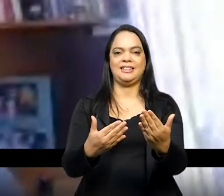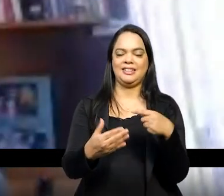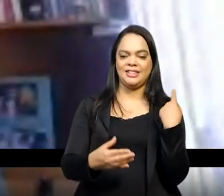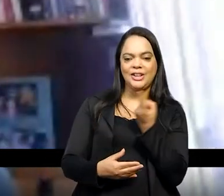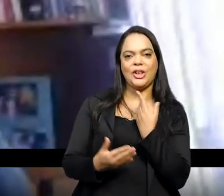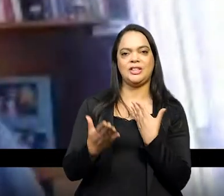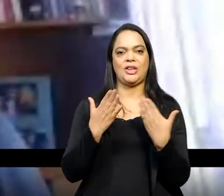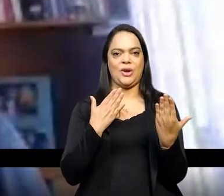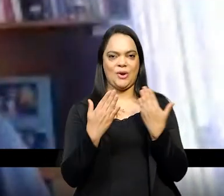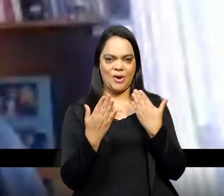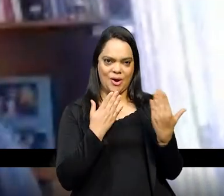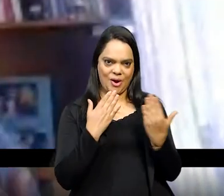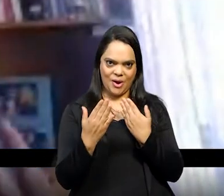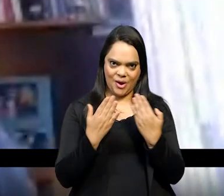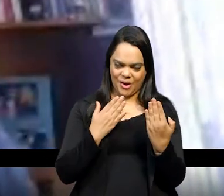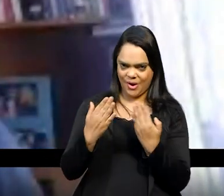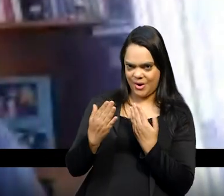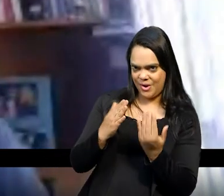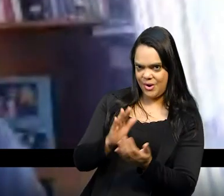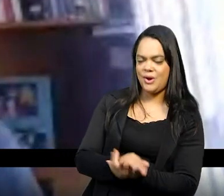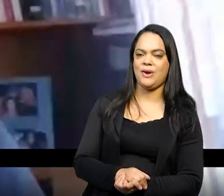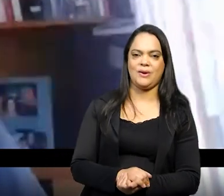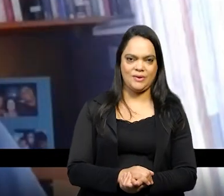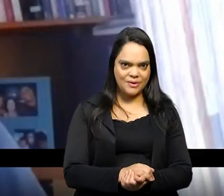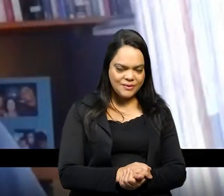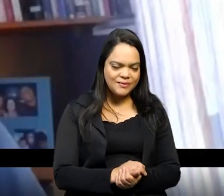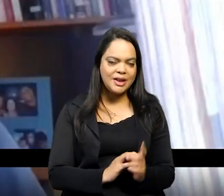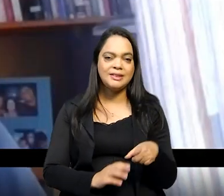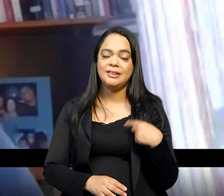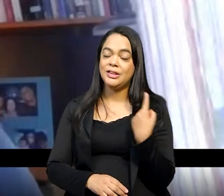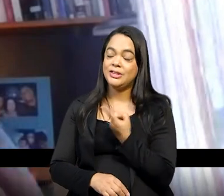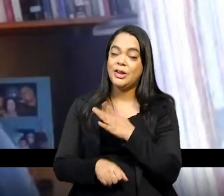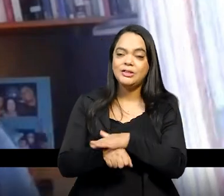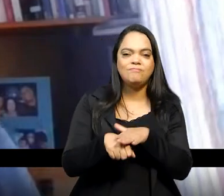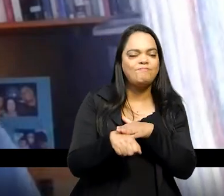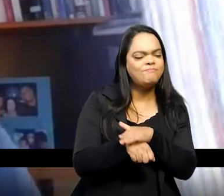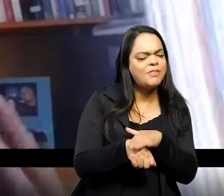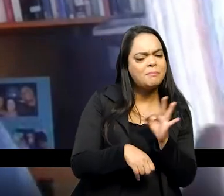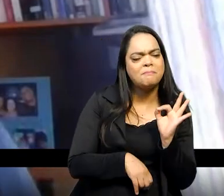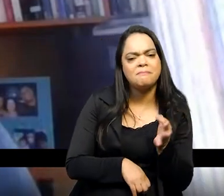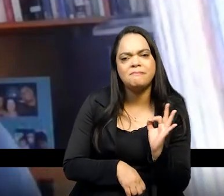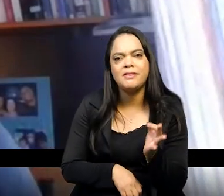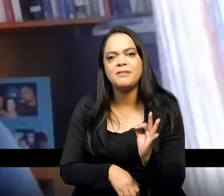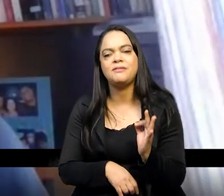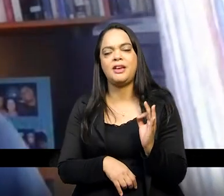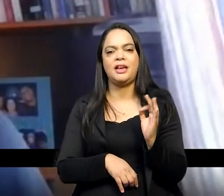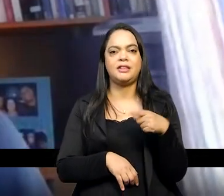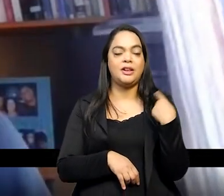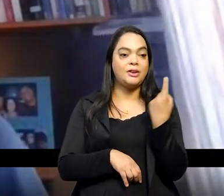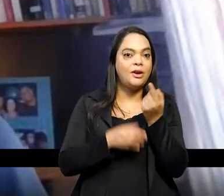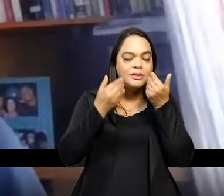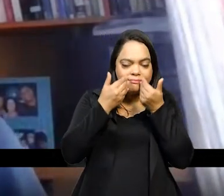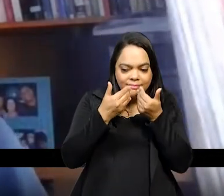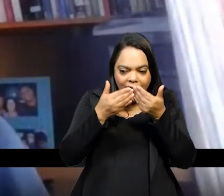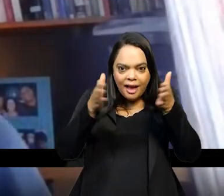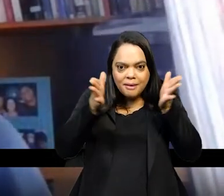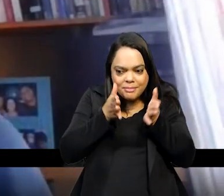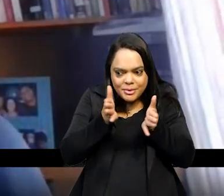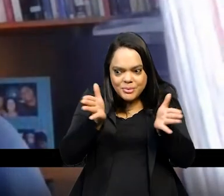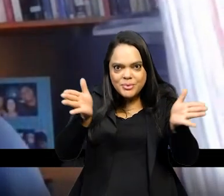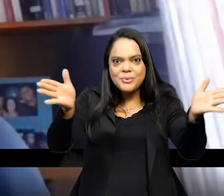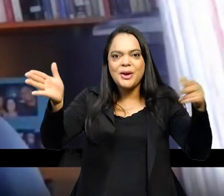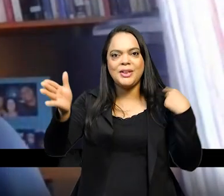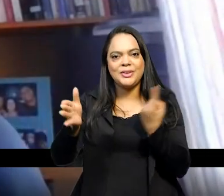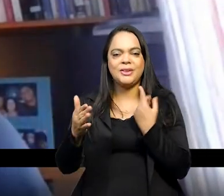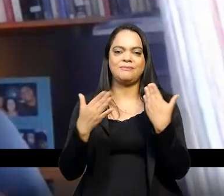conversa a tarde foi enriquecedora eu acho que nos abre os horizontes né essas conversas